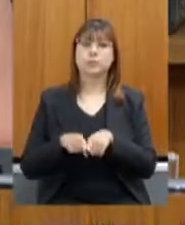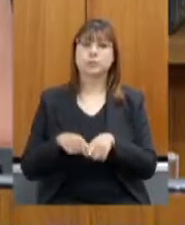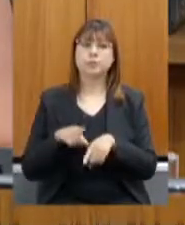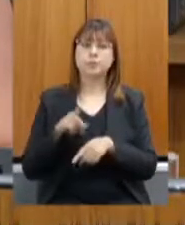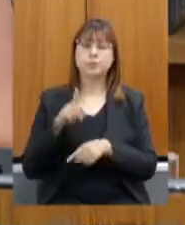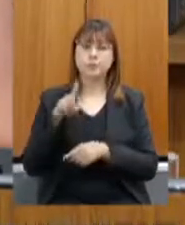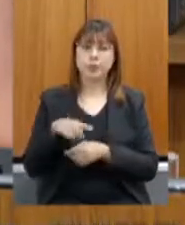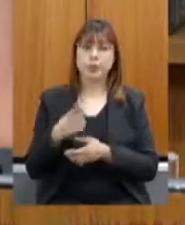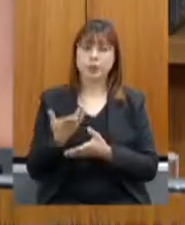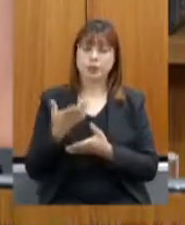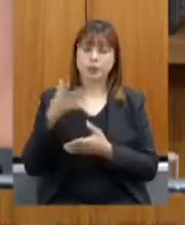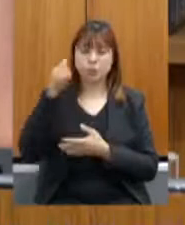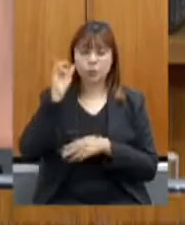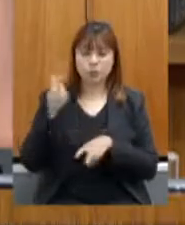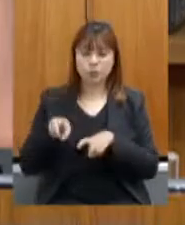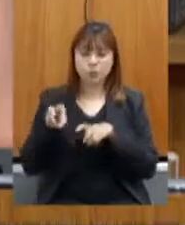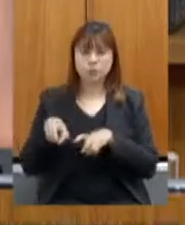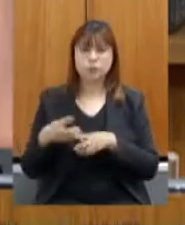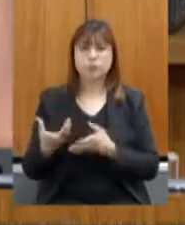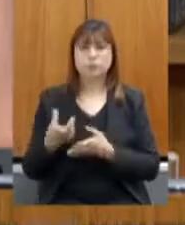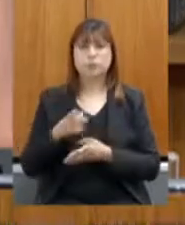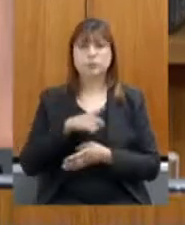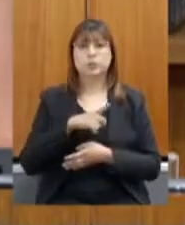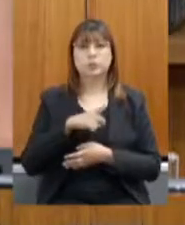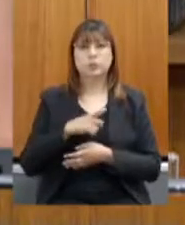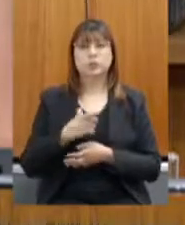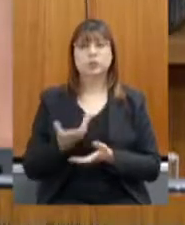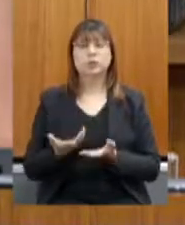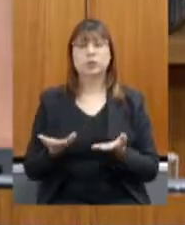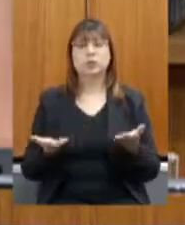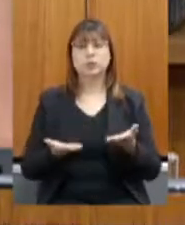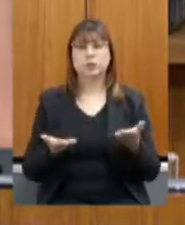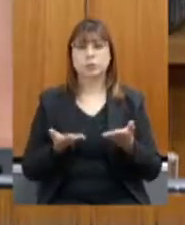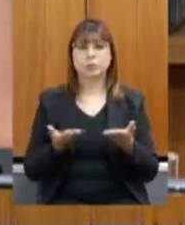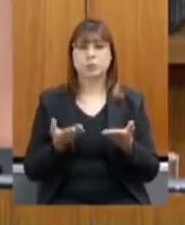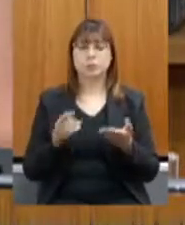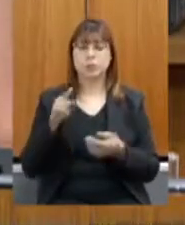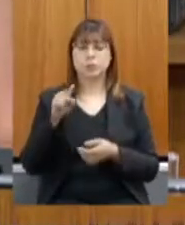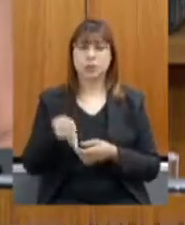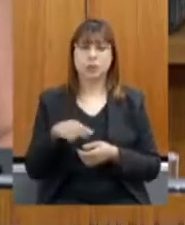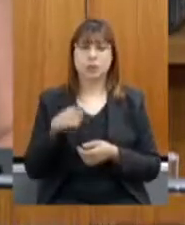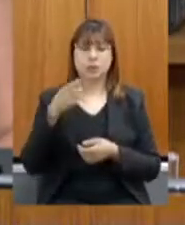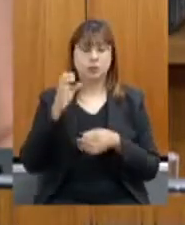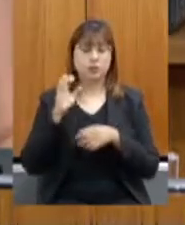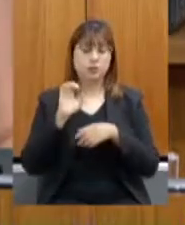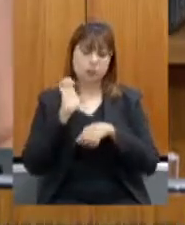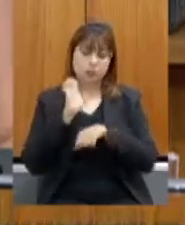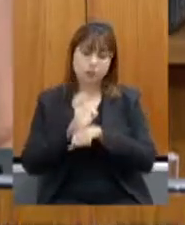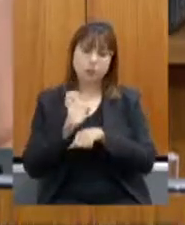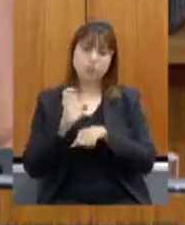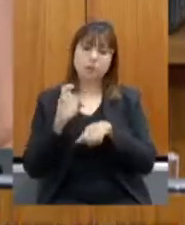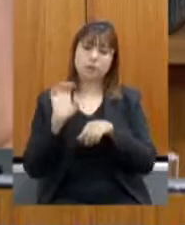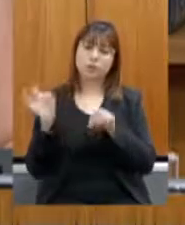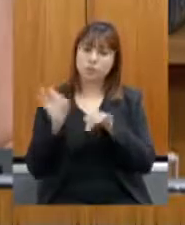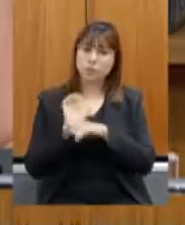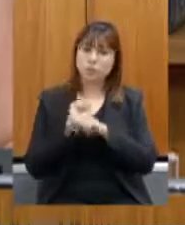que vai ter um papel fundamental e decisivo na recuperação do nosso Estado pós-pandemia. E, por isso, eu fiz questão de trazer esses números e destacar também